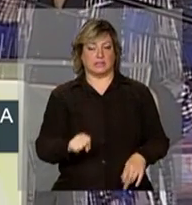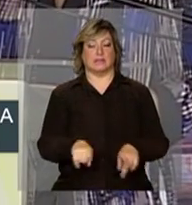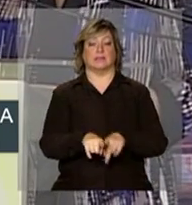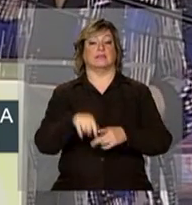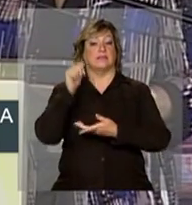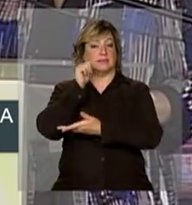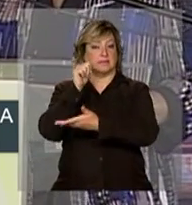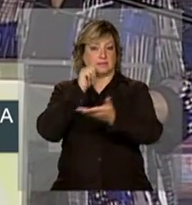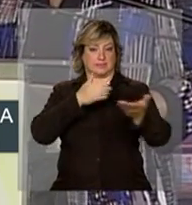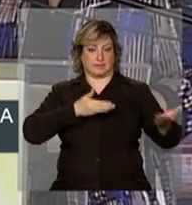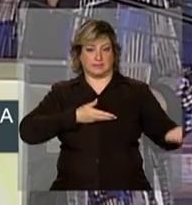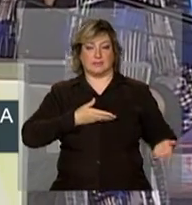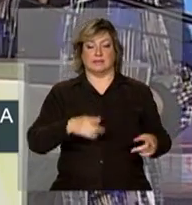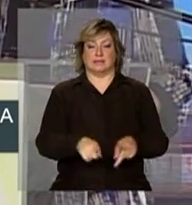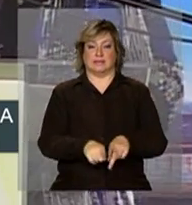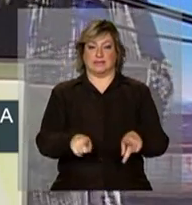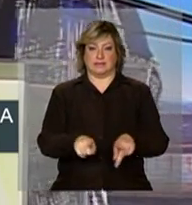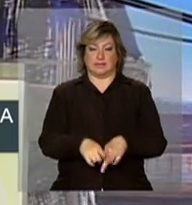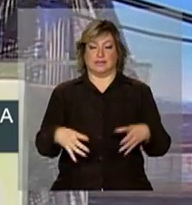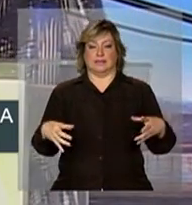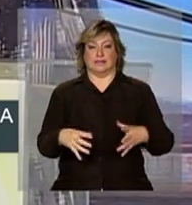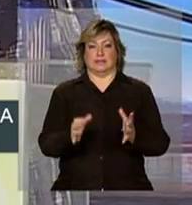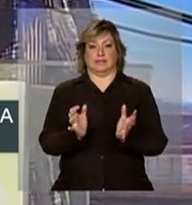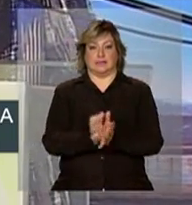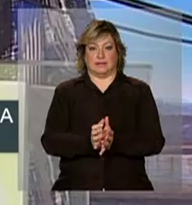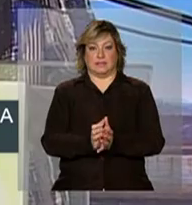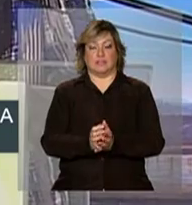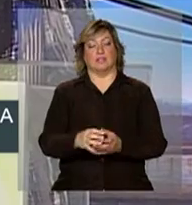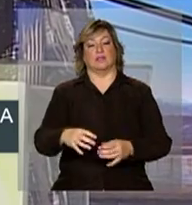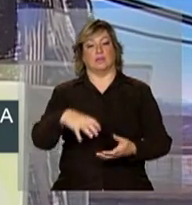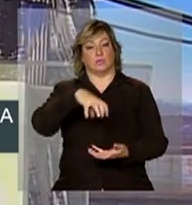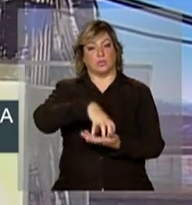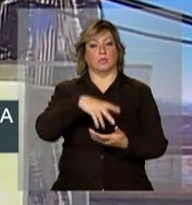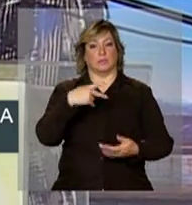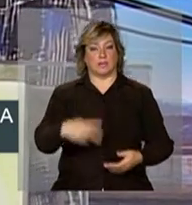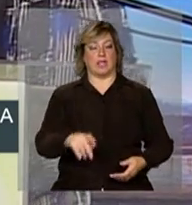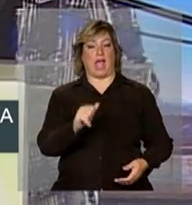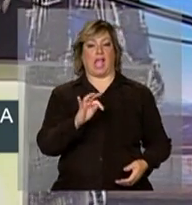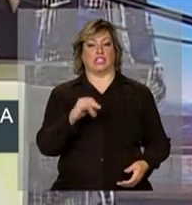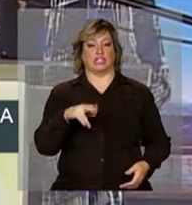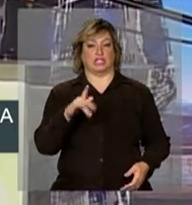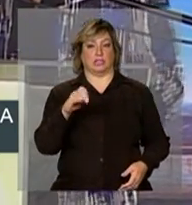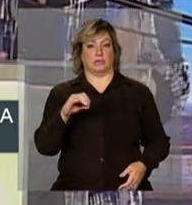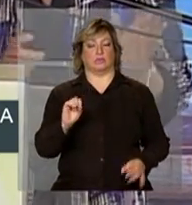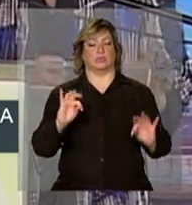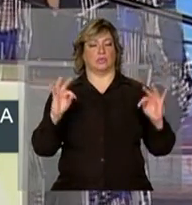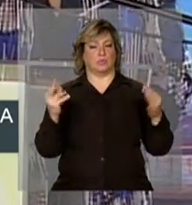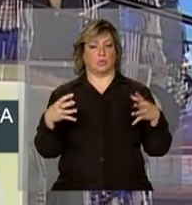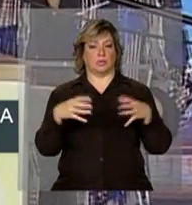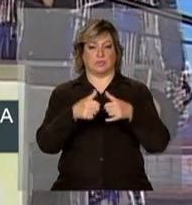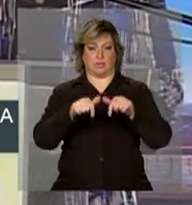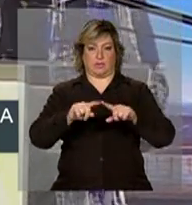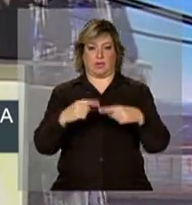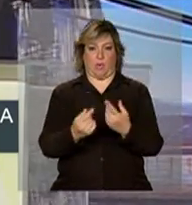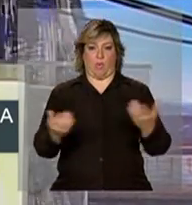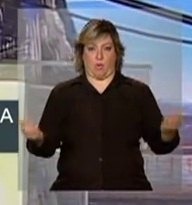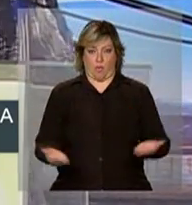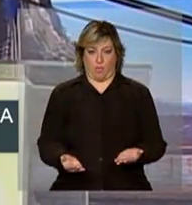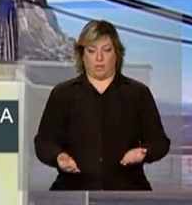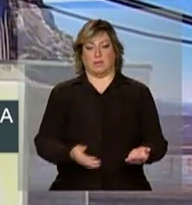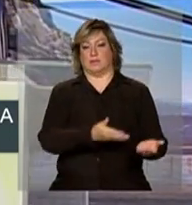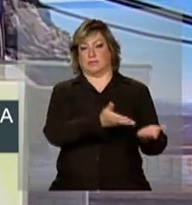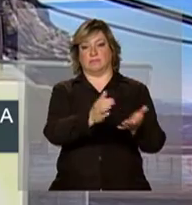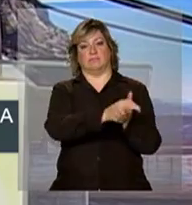também do Movimento de Atingidos por Barragem que estão aqui presentes. Um cumprimento aos senhores